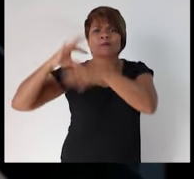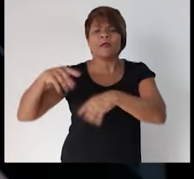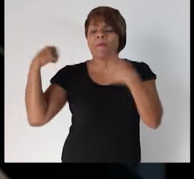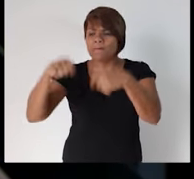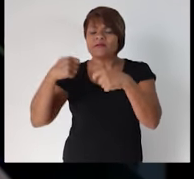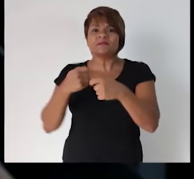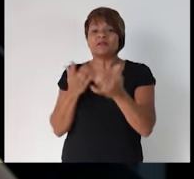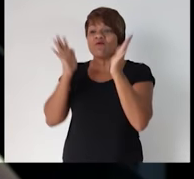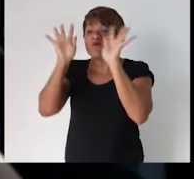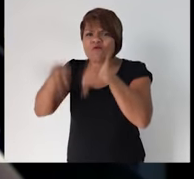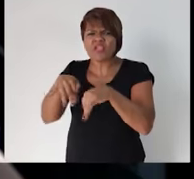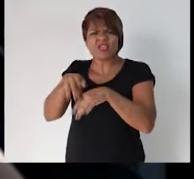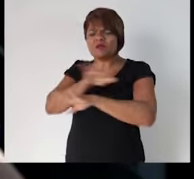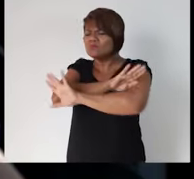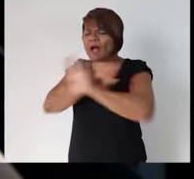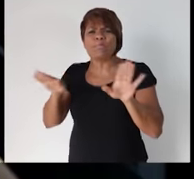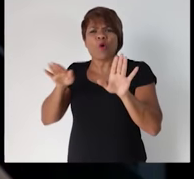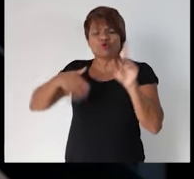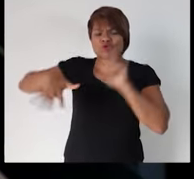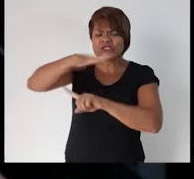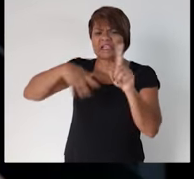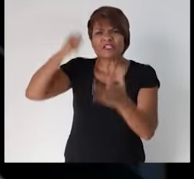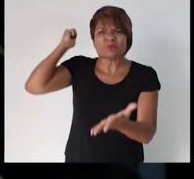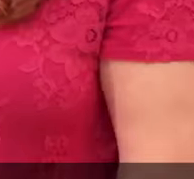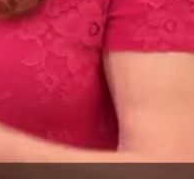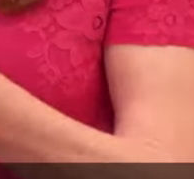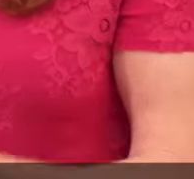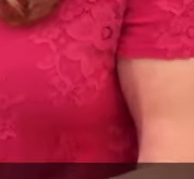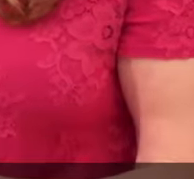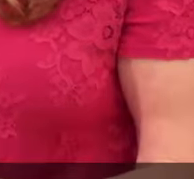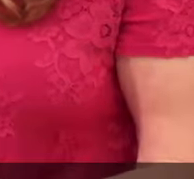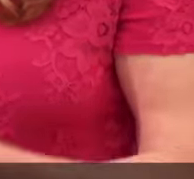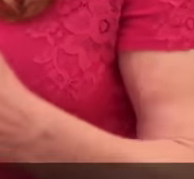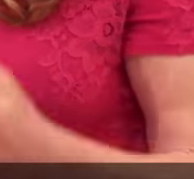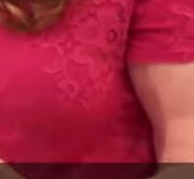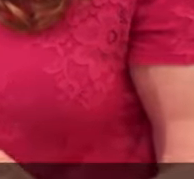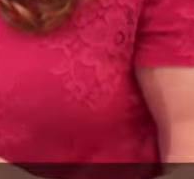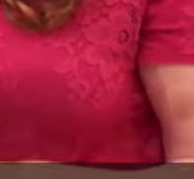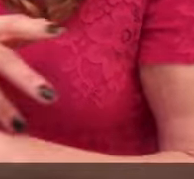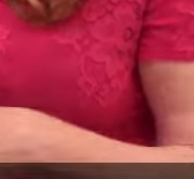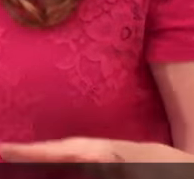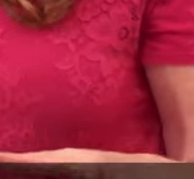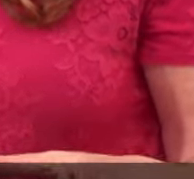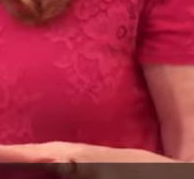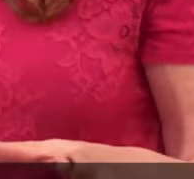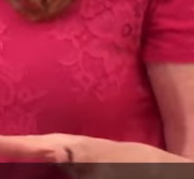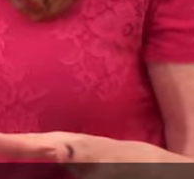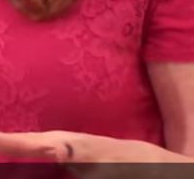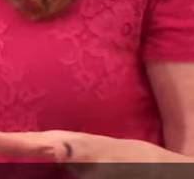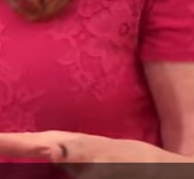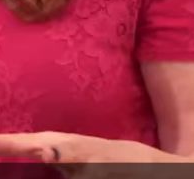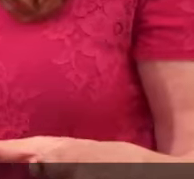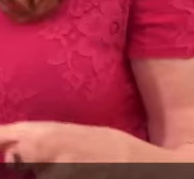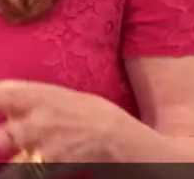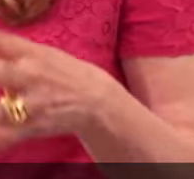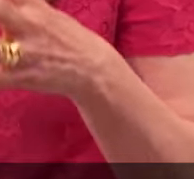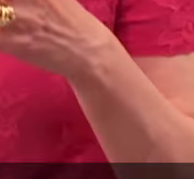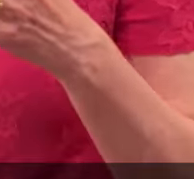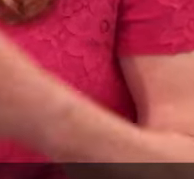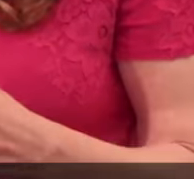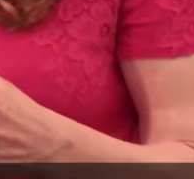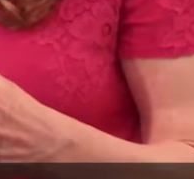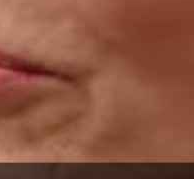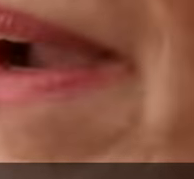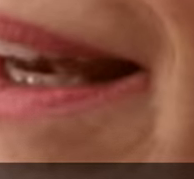aquela sociedade de que ele manda e ela obedece. A discriminação da mulher acontece em todos os segmentos da sociedade, mas ela é